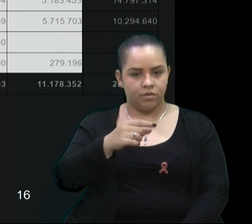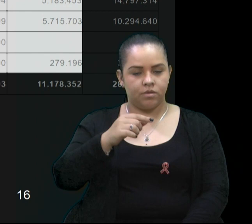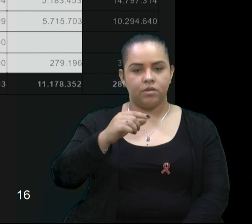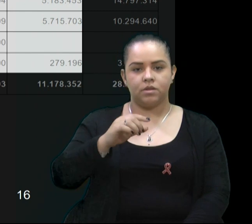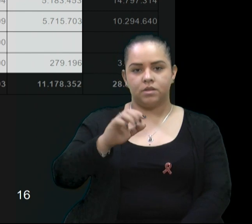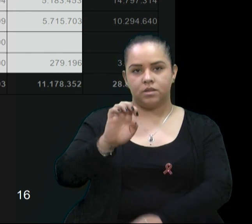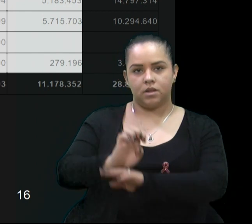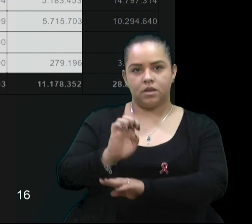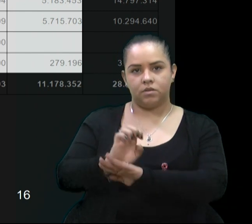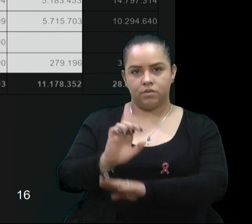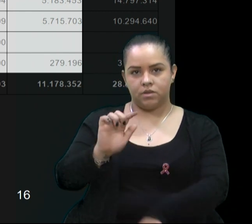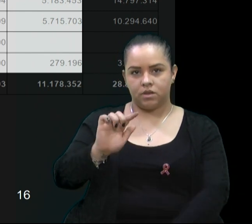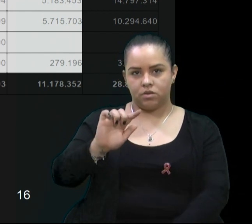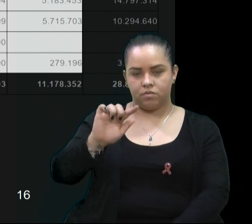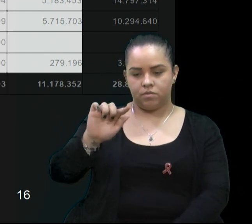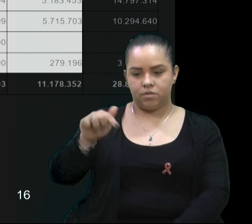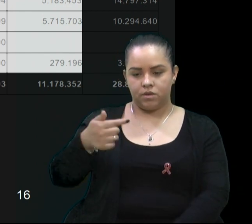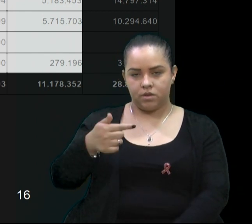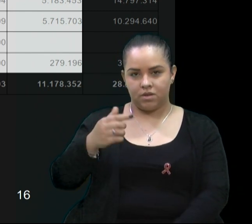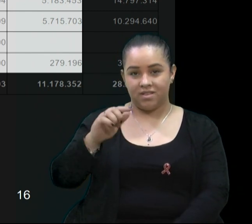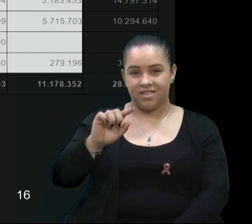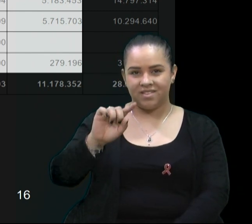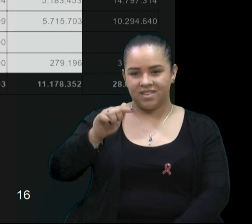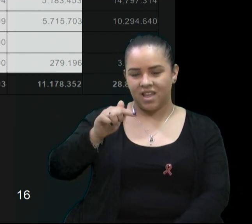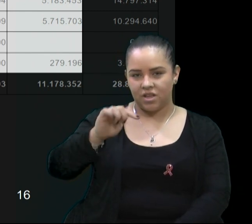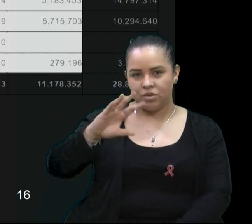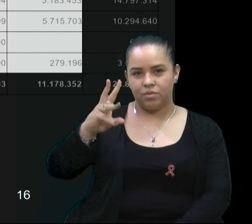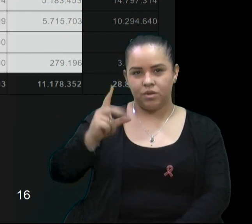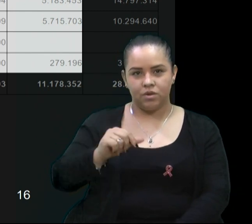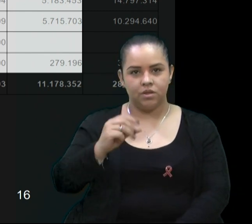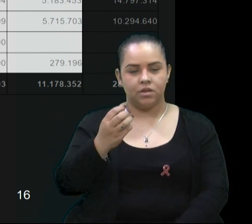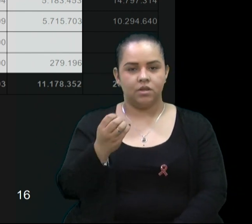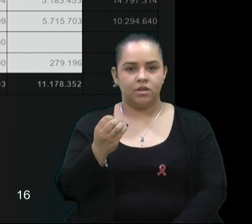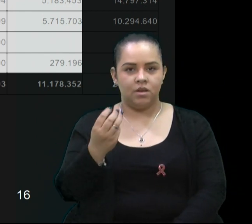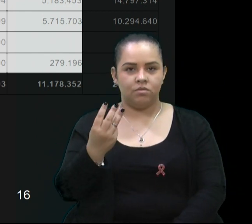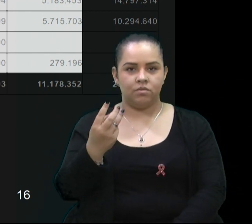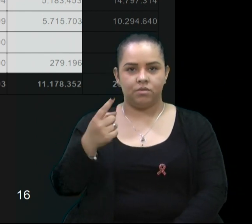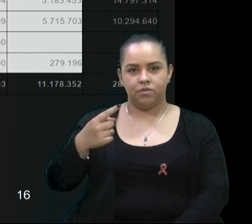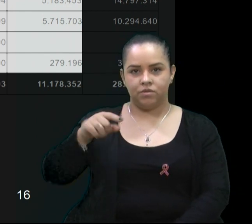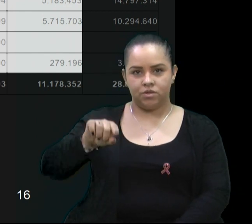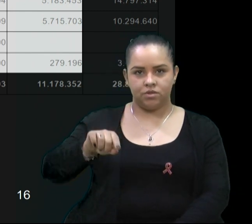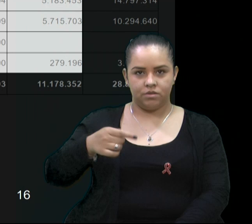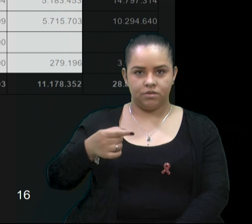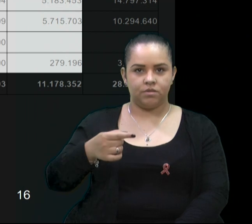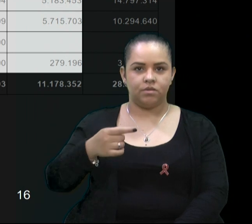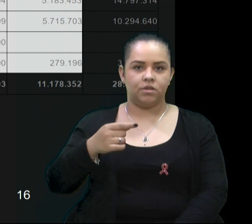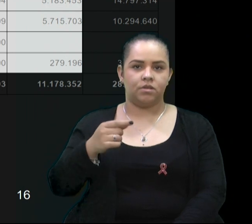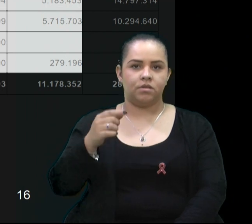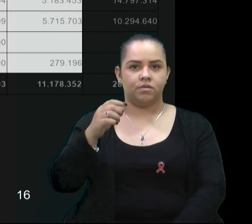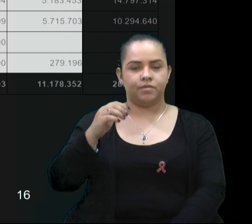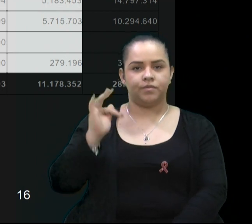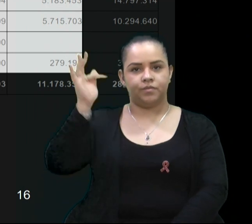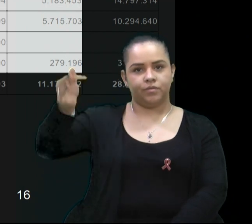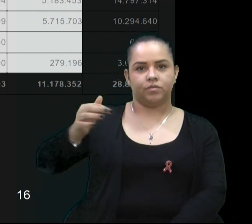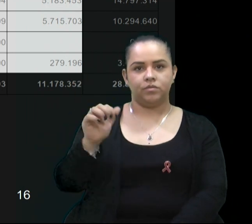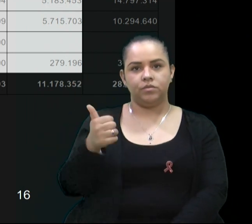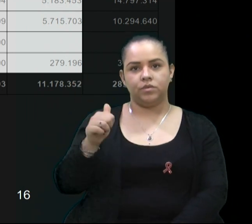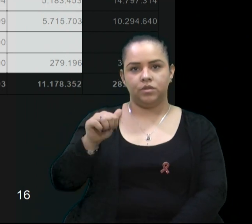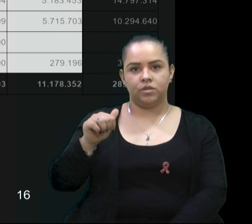.031.000,00, e pago pelo Governo Federal, R 11.178.000,00, totalizando R$ 28